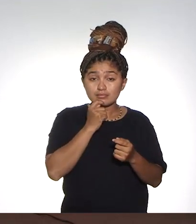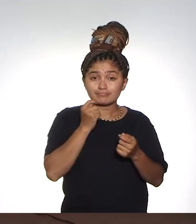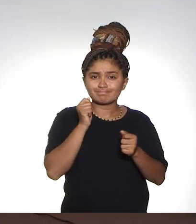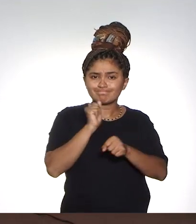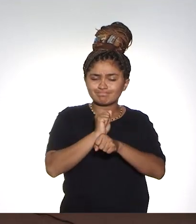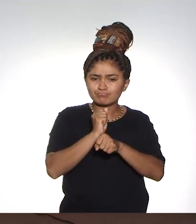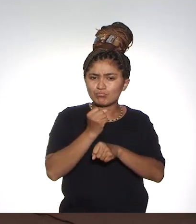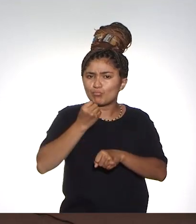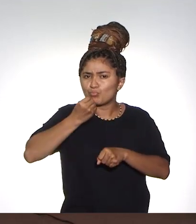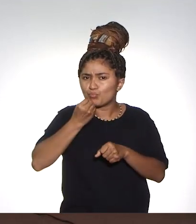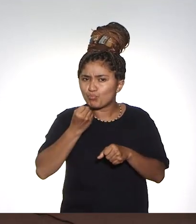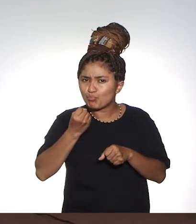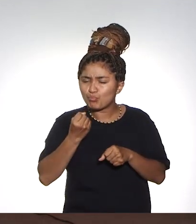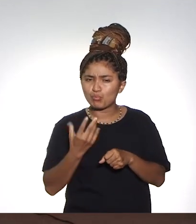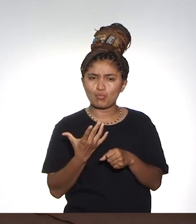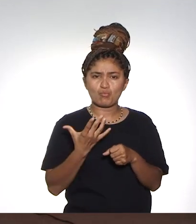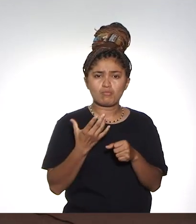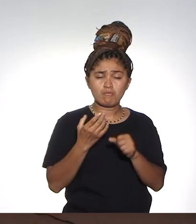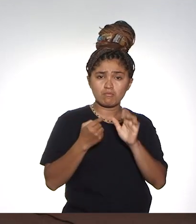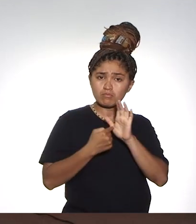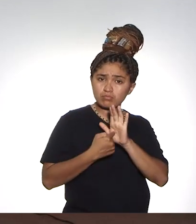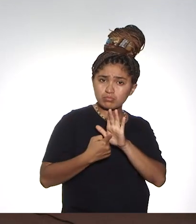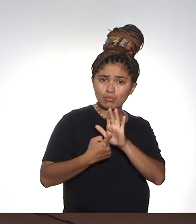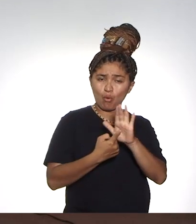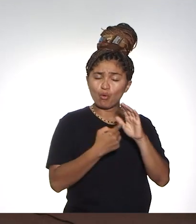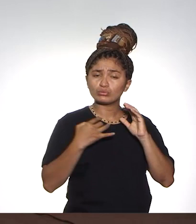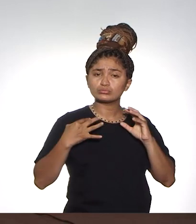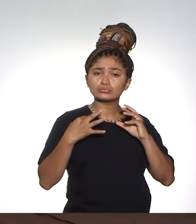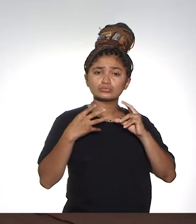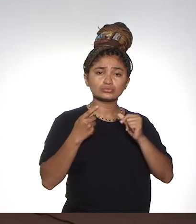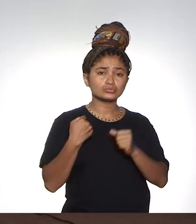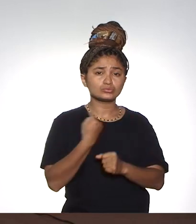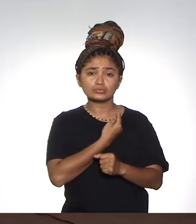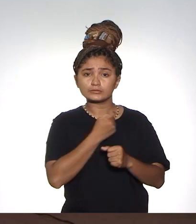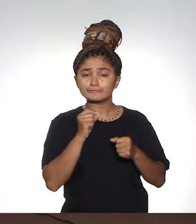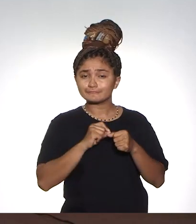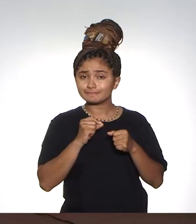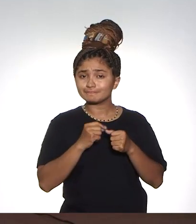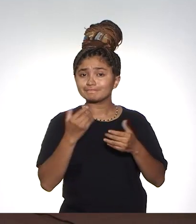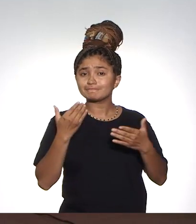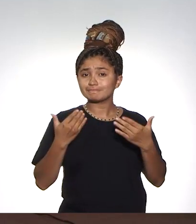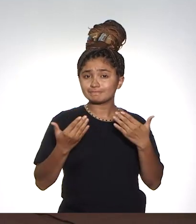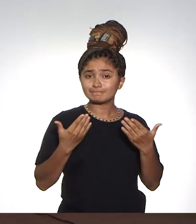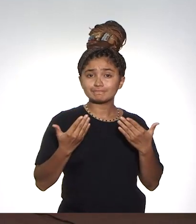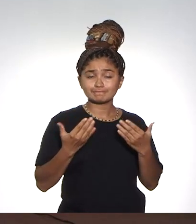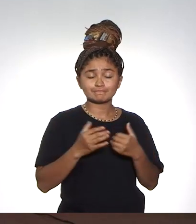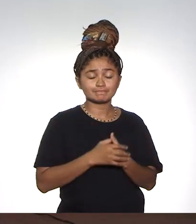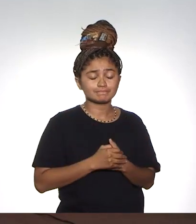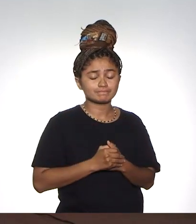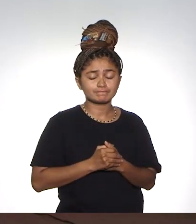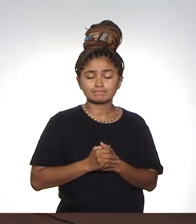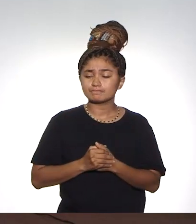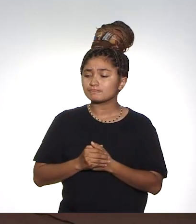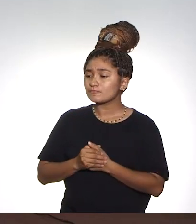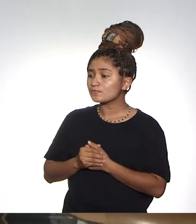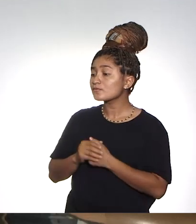um conceito bastante significativo, isso reflete e demonstra tudo aquilo que nós estamos conversando.